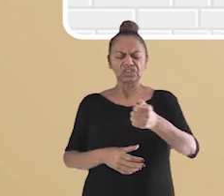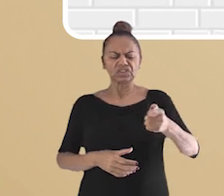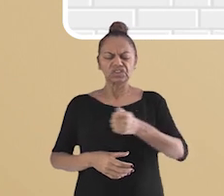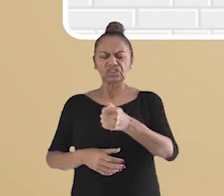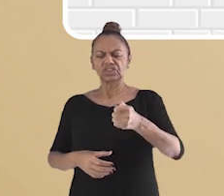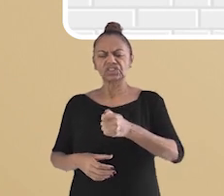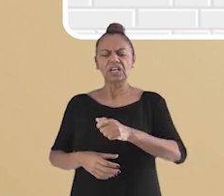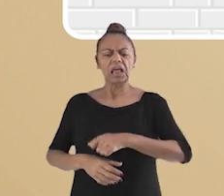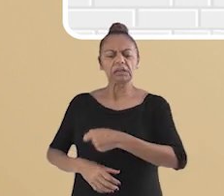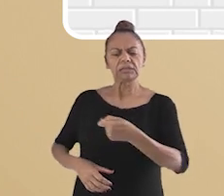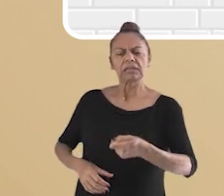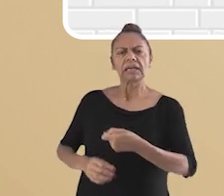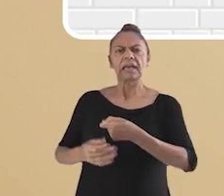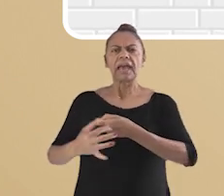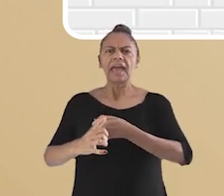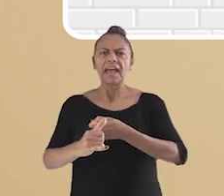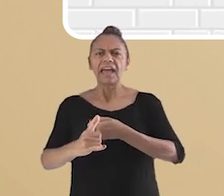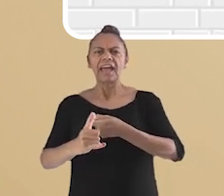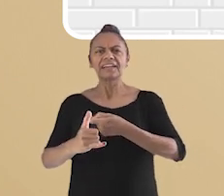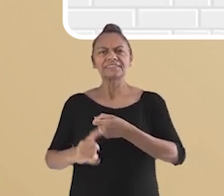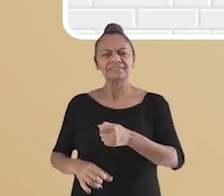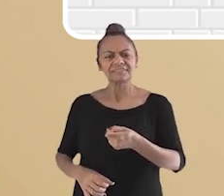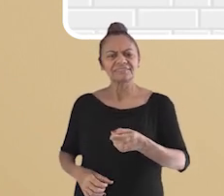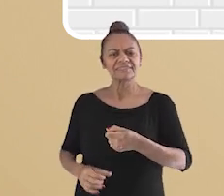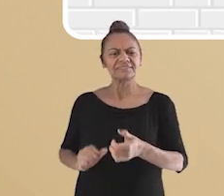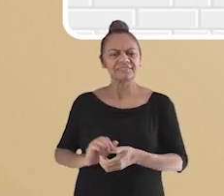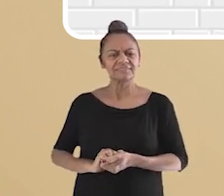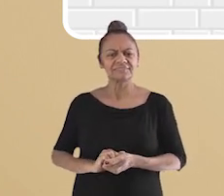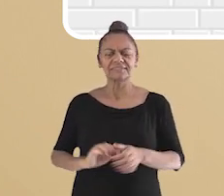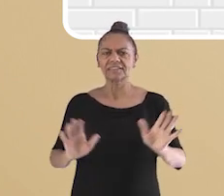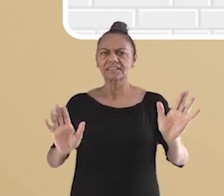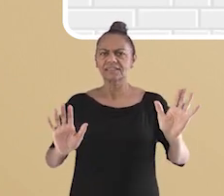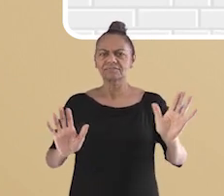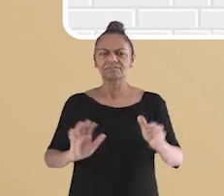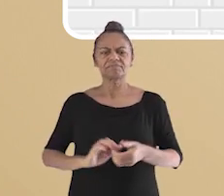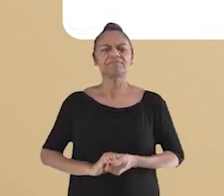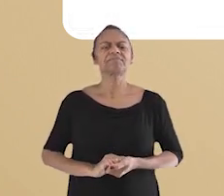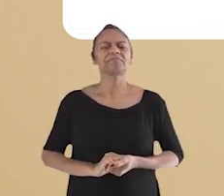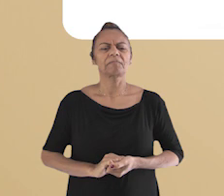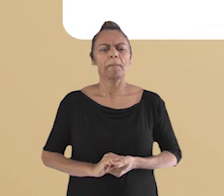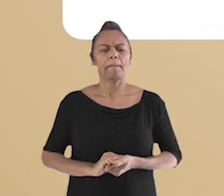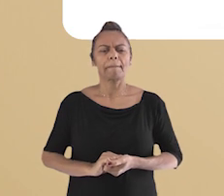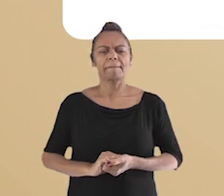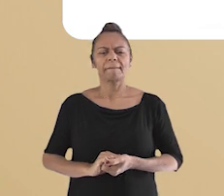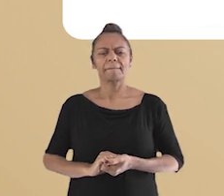repelente e raquete elétrica. Sim, isso ajuda. Mas o grande inimigo é a água parada.